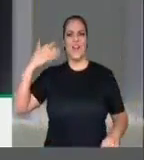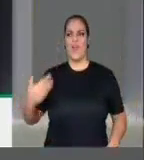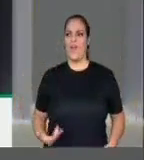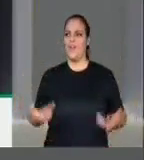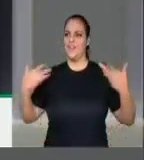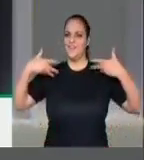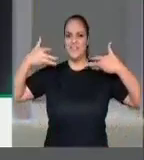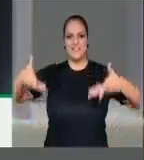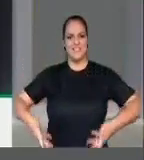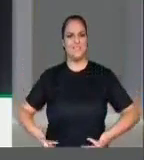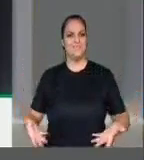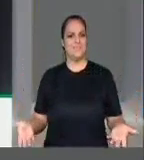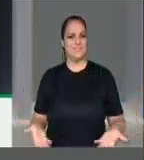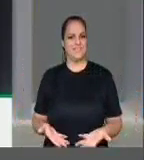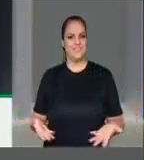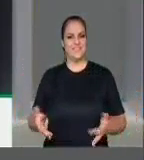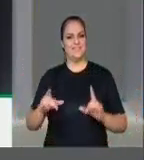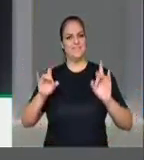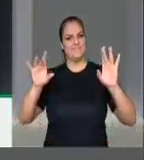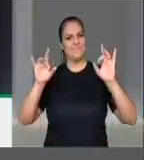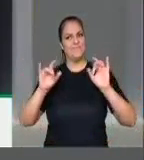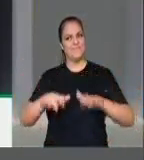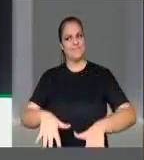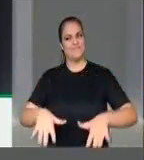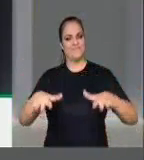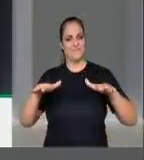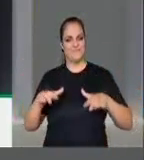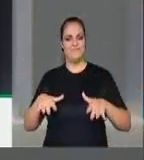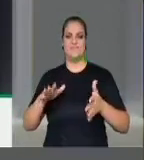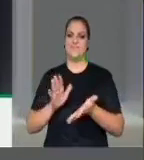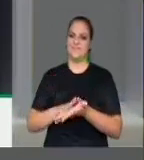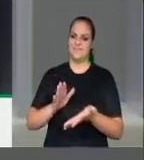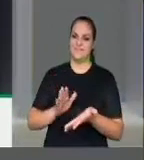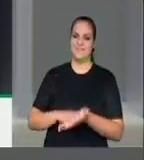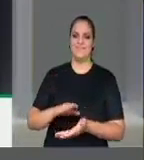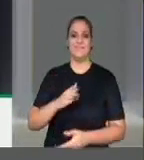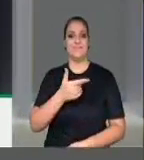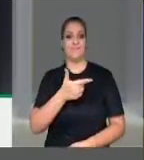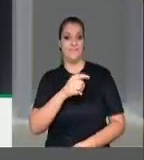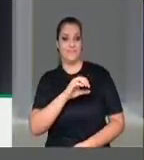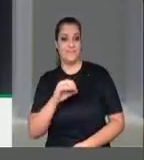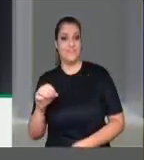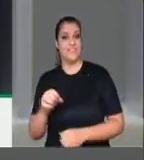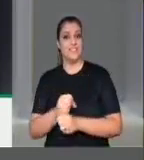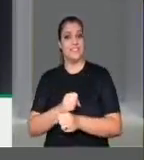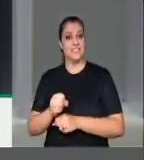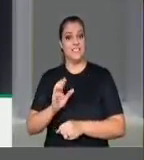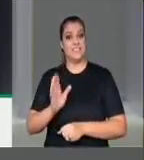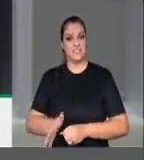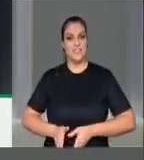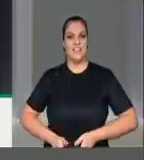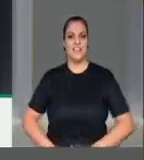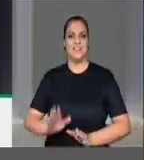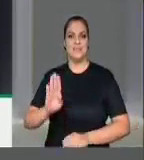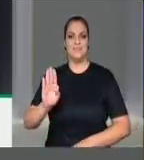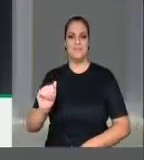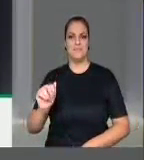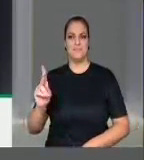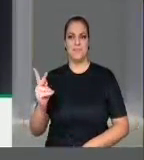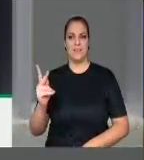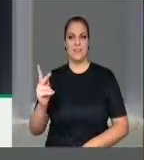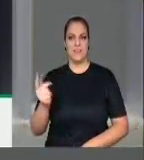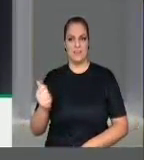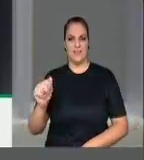poder participar dessa sessão solene, em homenagem ao bicentenário de nascimento de